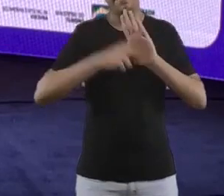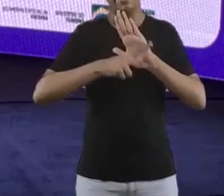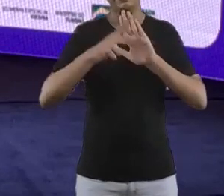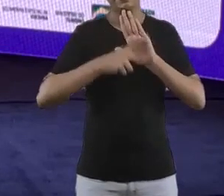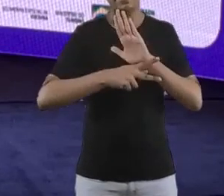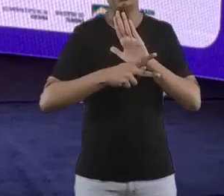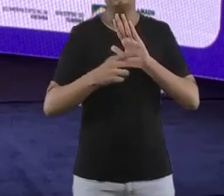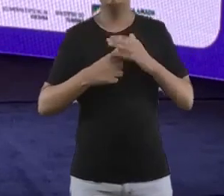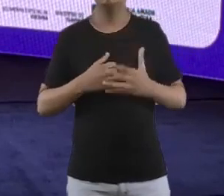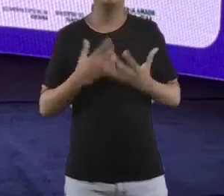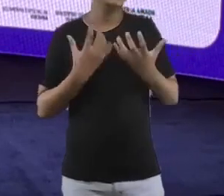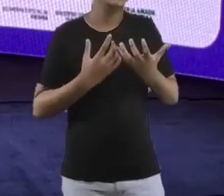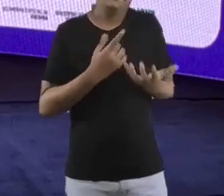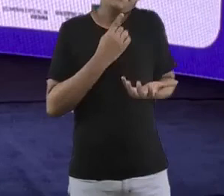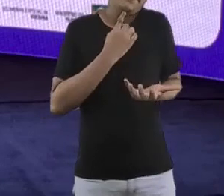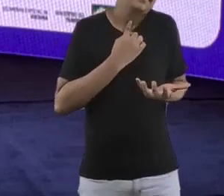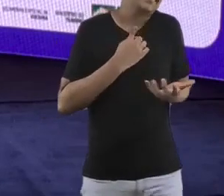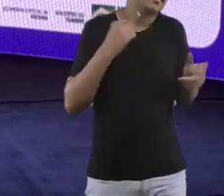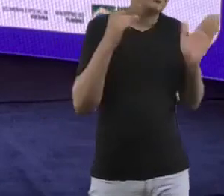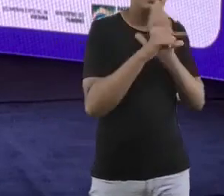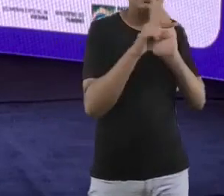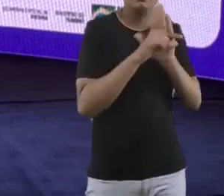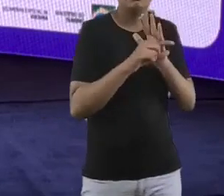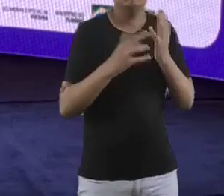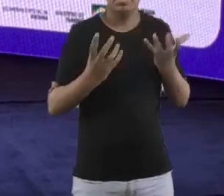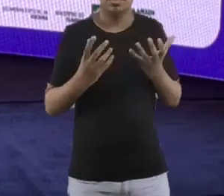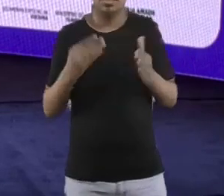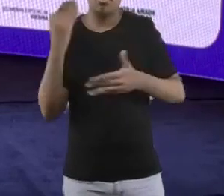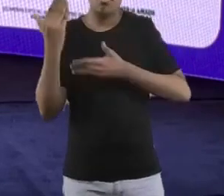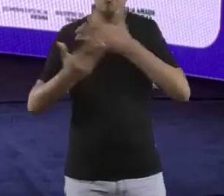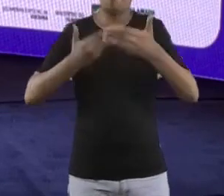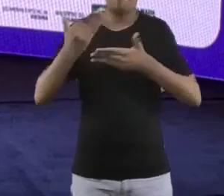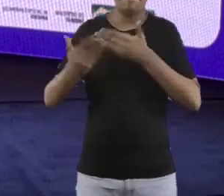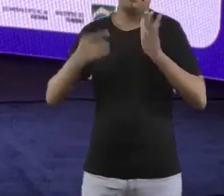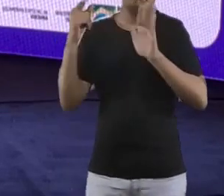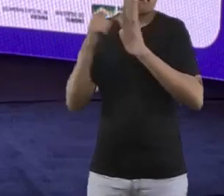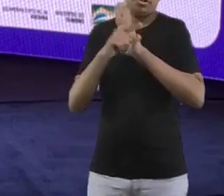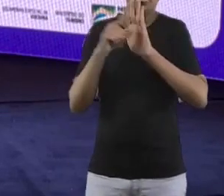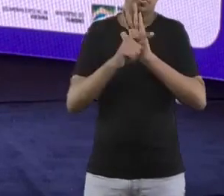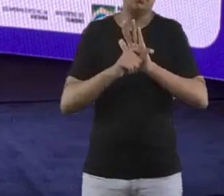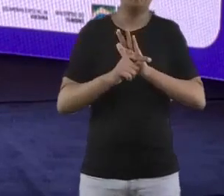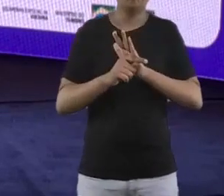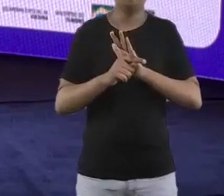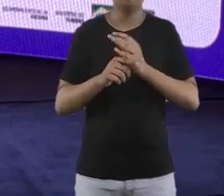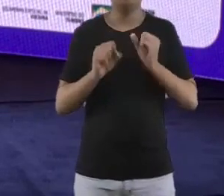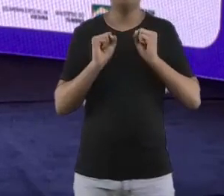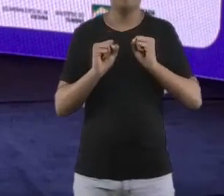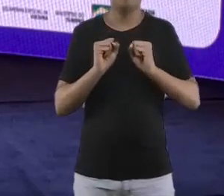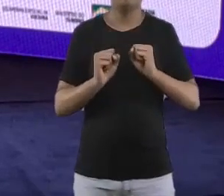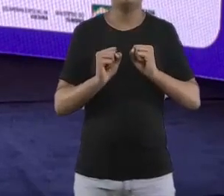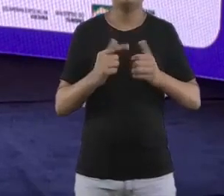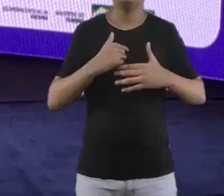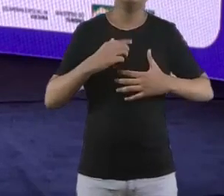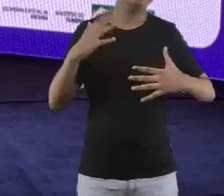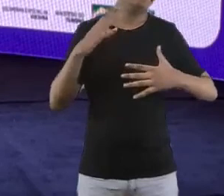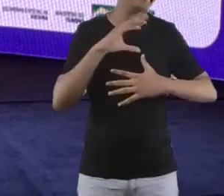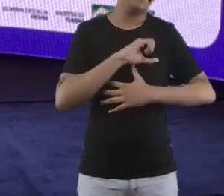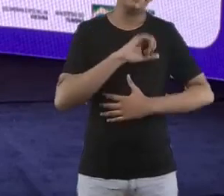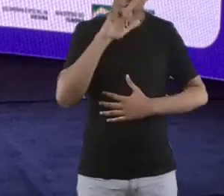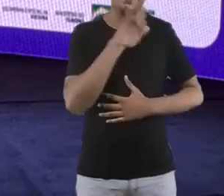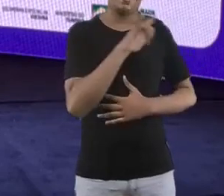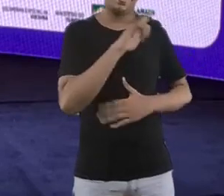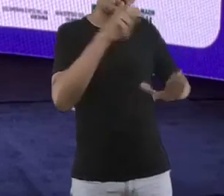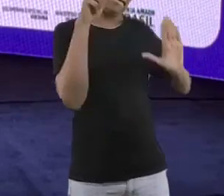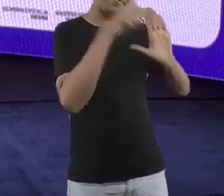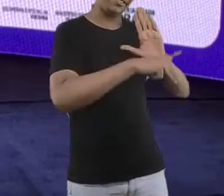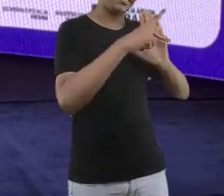outras perguntas. Então, se vocês quiserem depois compartilhar com a gente, tem um super prazer. É o xodó da gente, sem dúvida. E a gente sabe que,